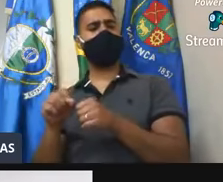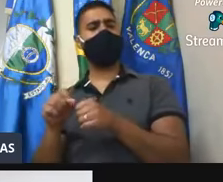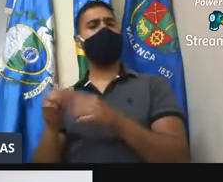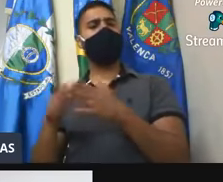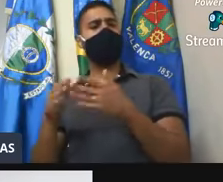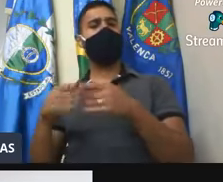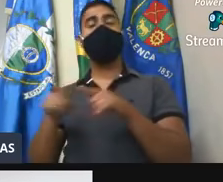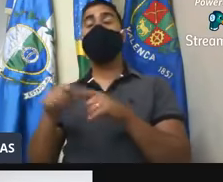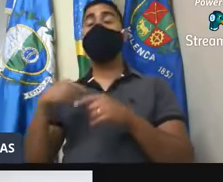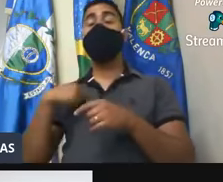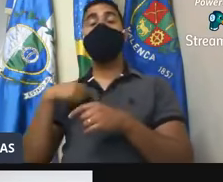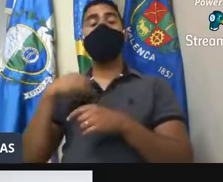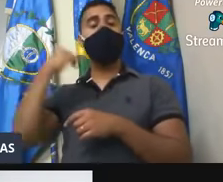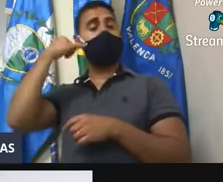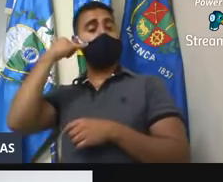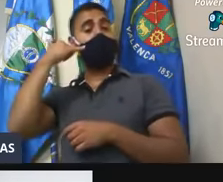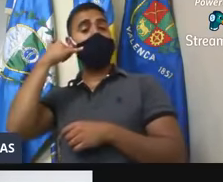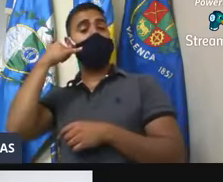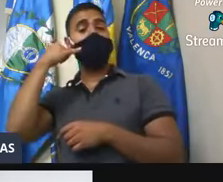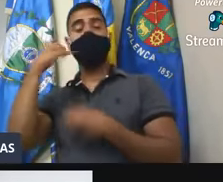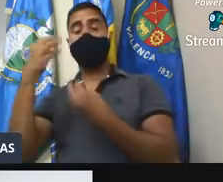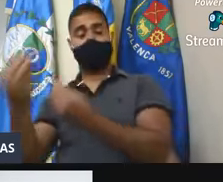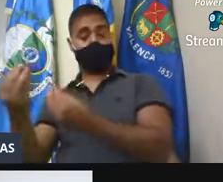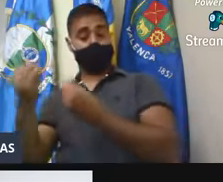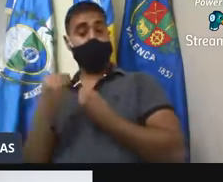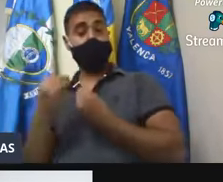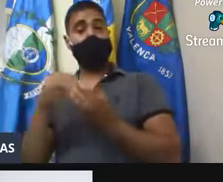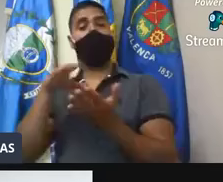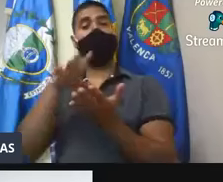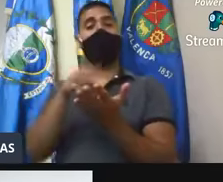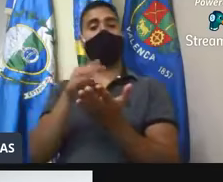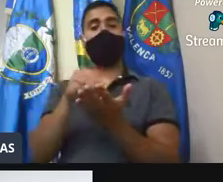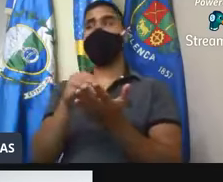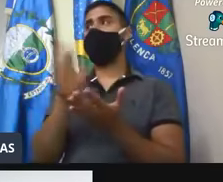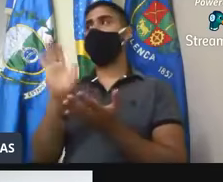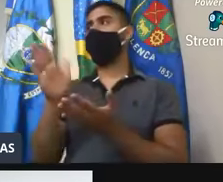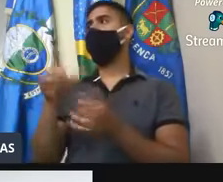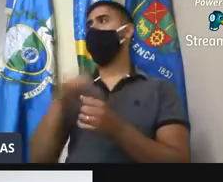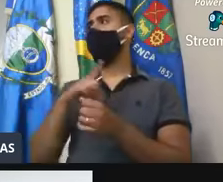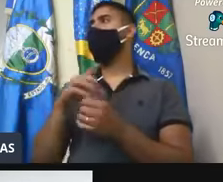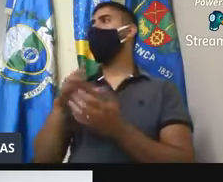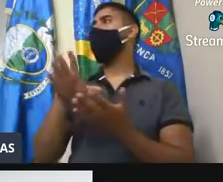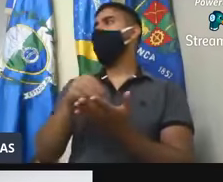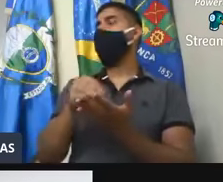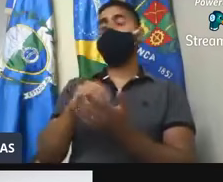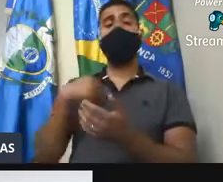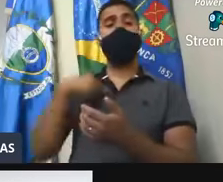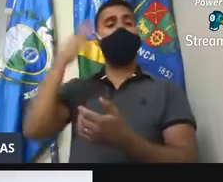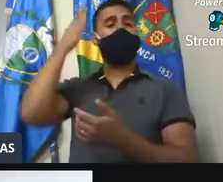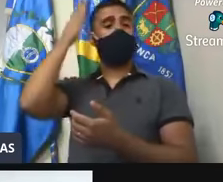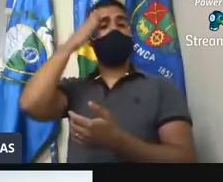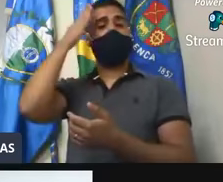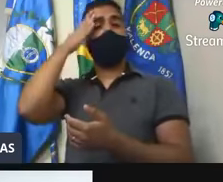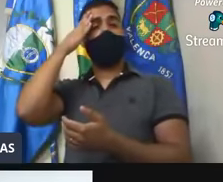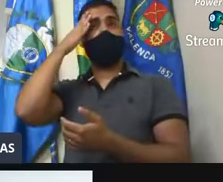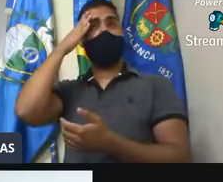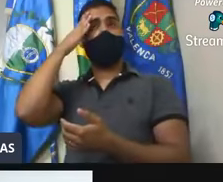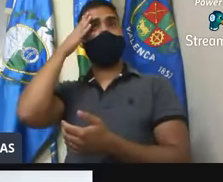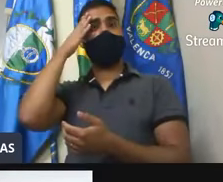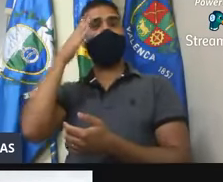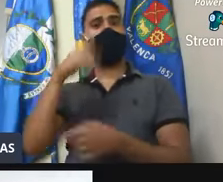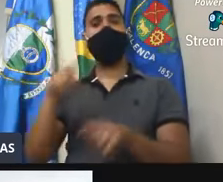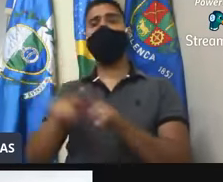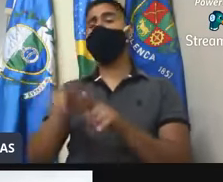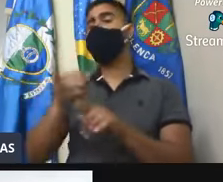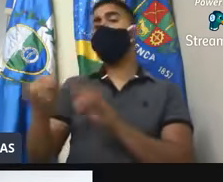entramos em contato com a assessoria, ela me cedeu aqui a cópia, tá? Está tudo aqui comigo. Eu não sabia. Inclusive, se a